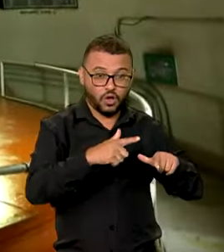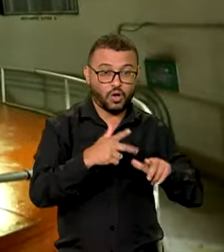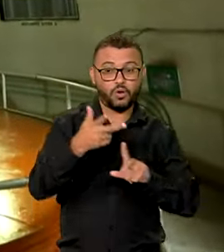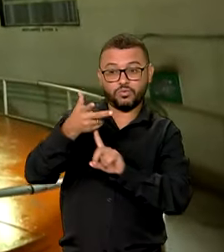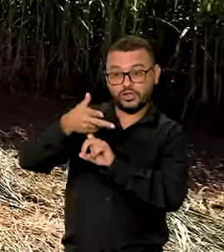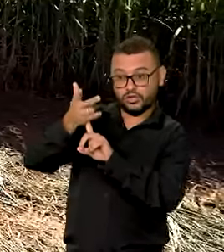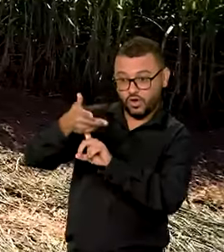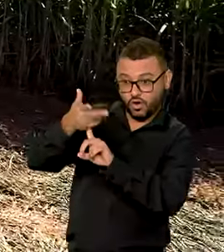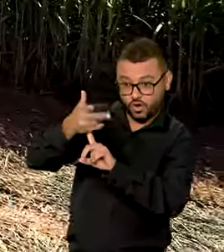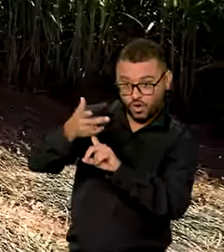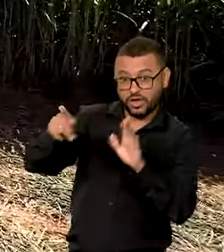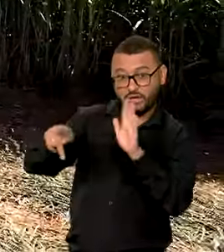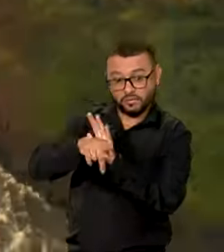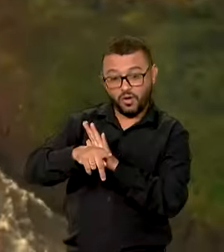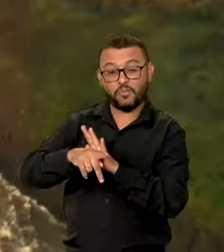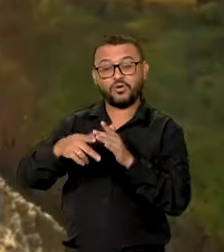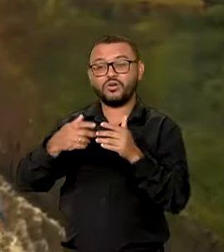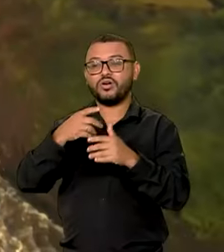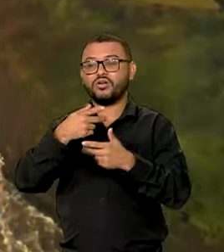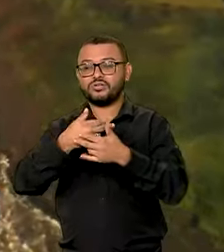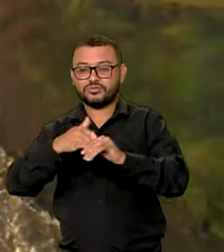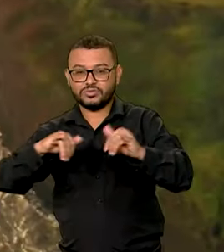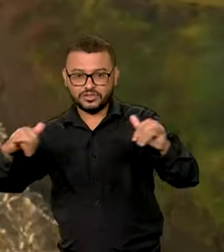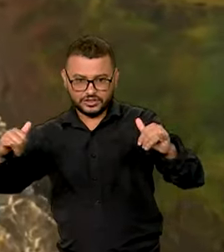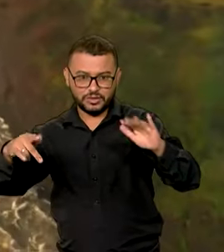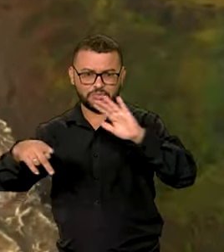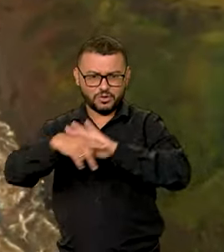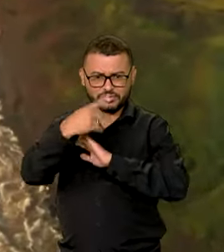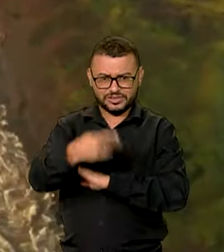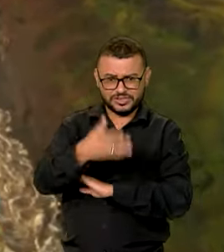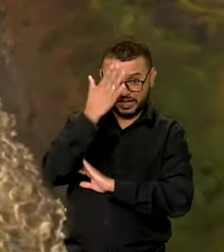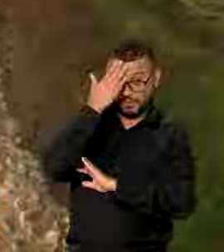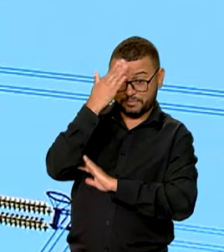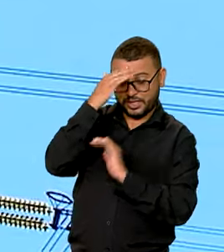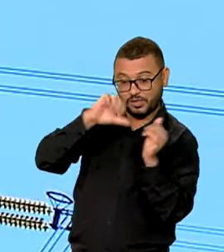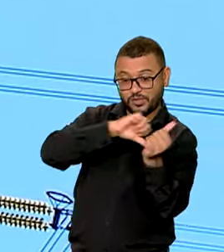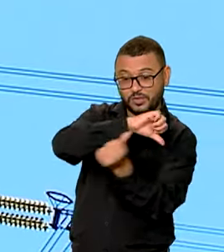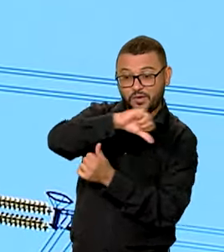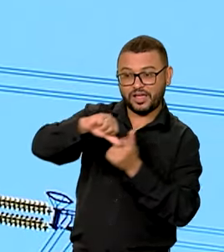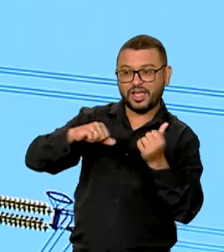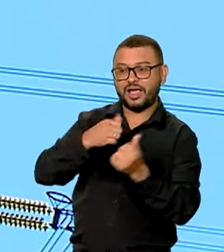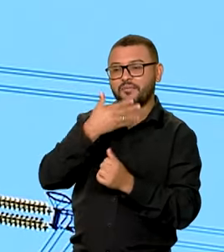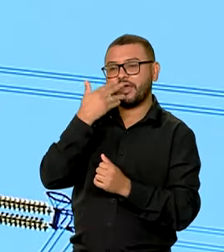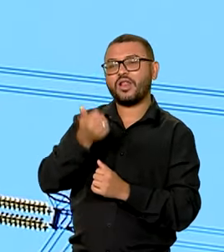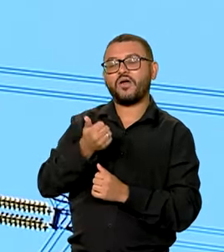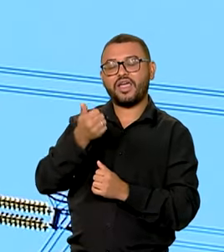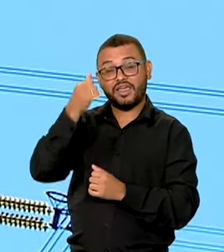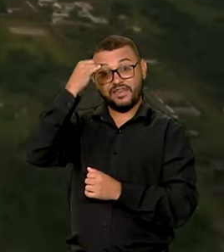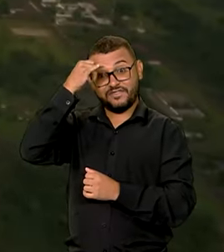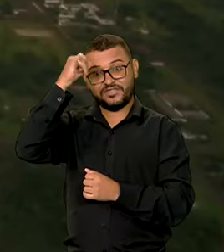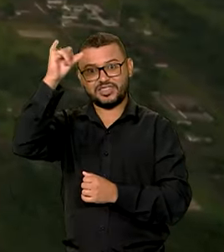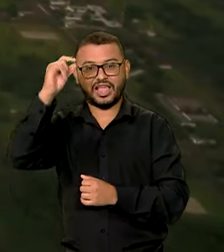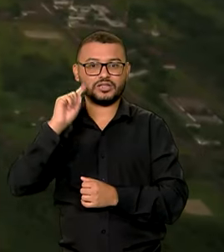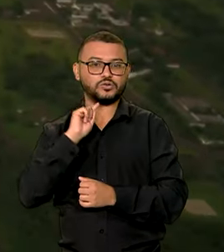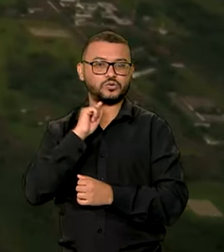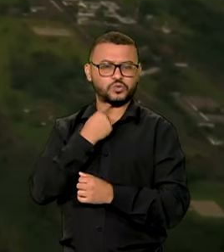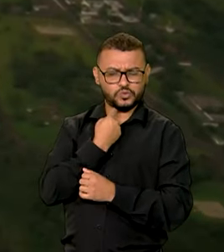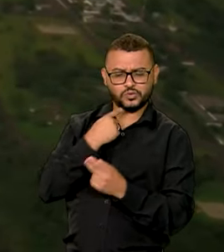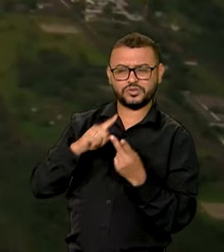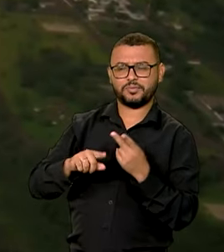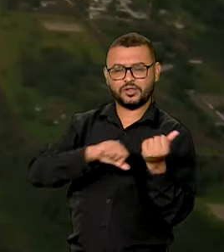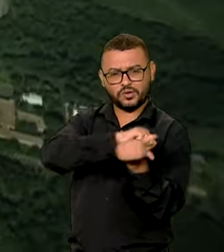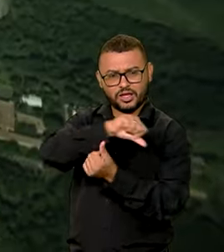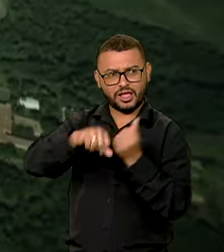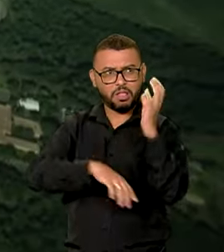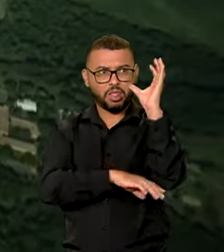hidrelétrica e biomassa. Essa mudança vem da necessidade de reduzir a poluição, combater as mudanças